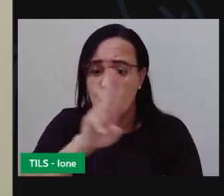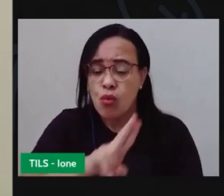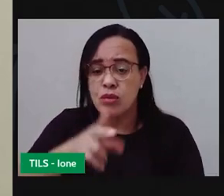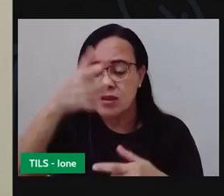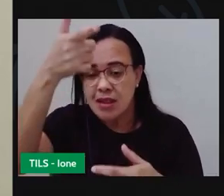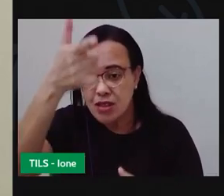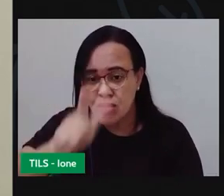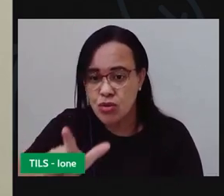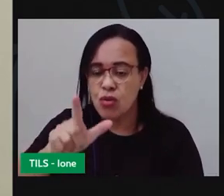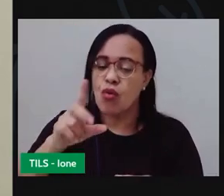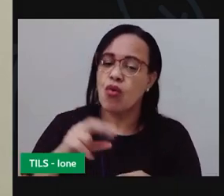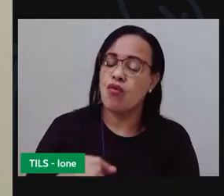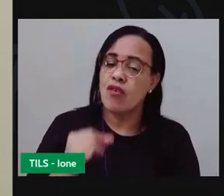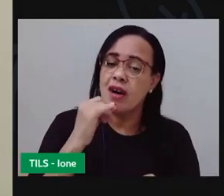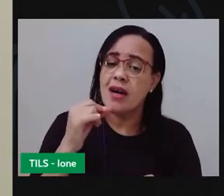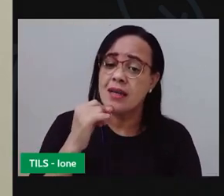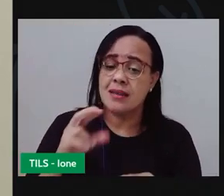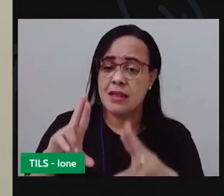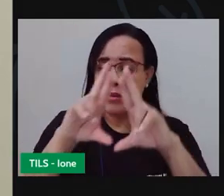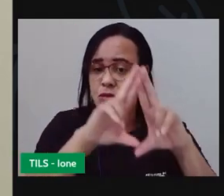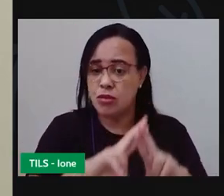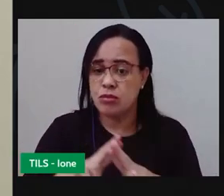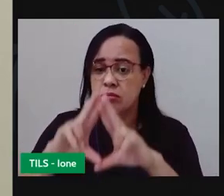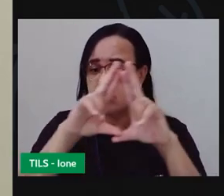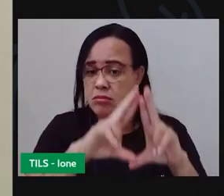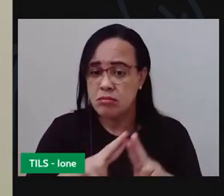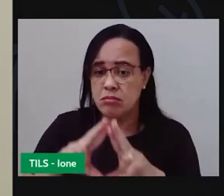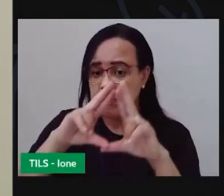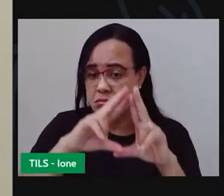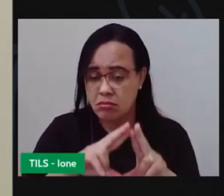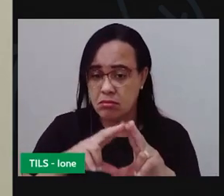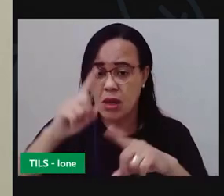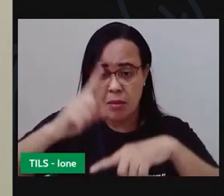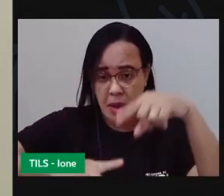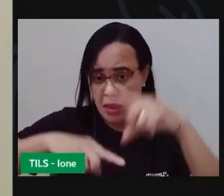dar um novo destino para esses materiais